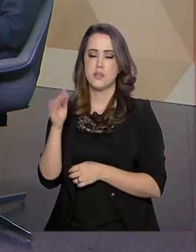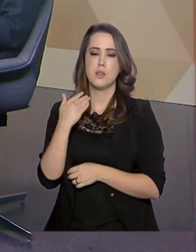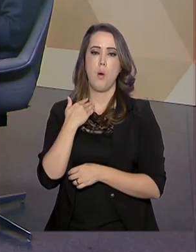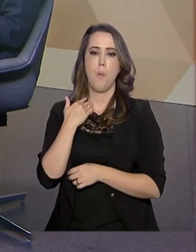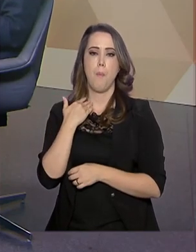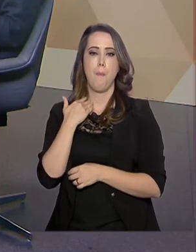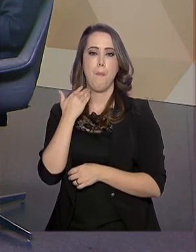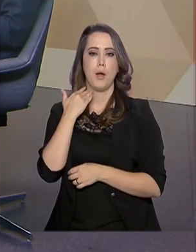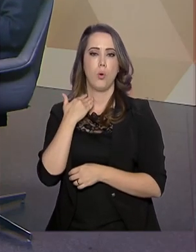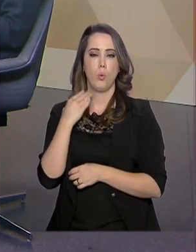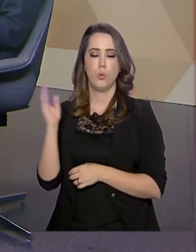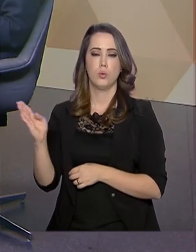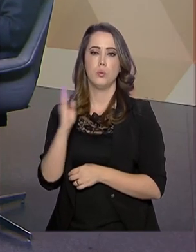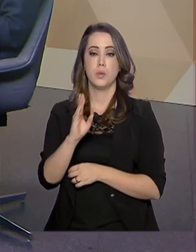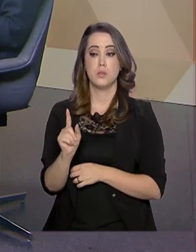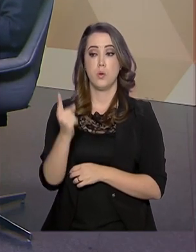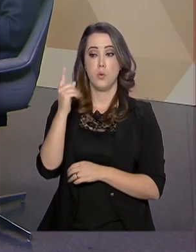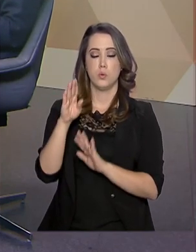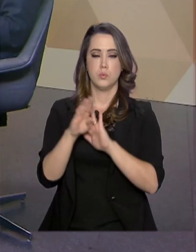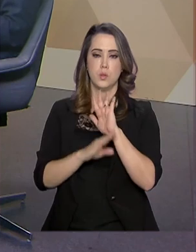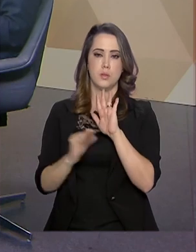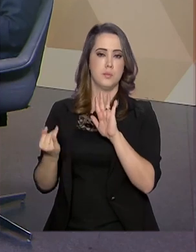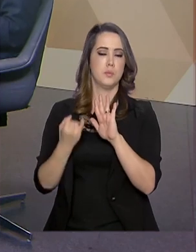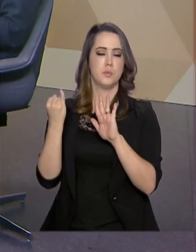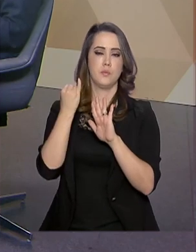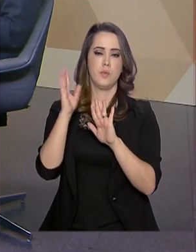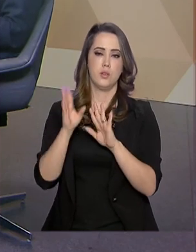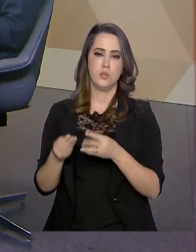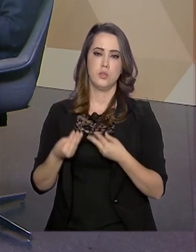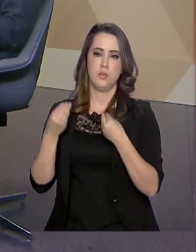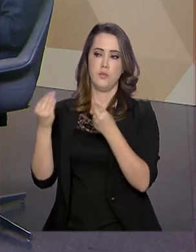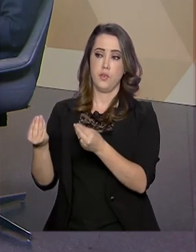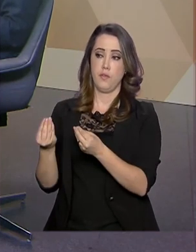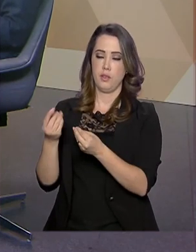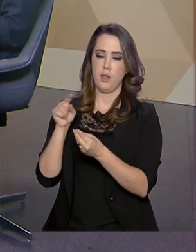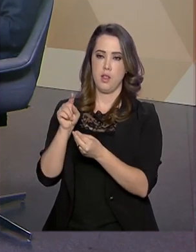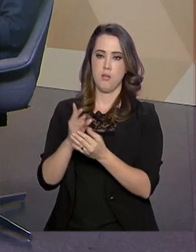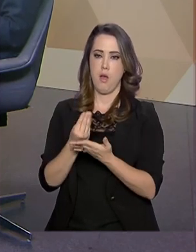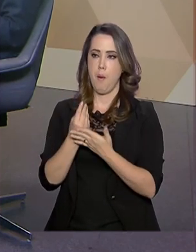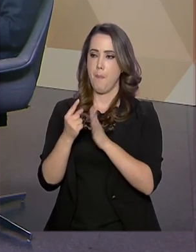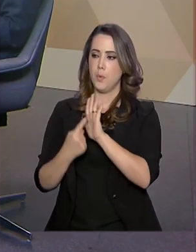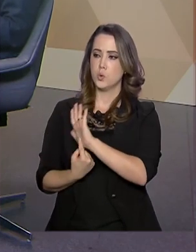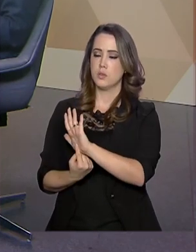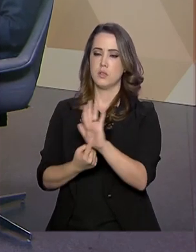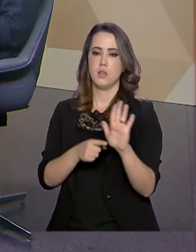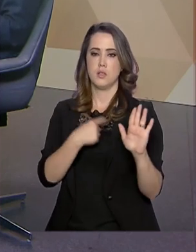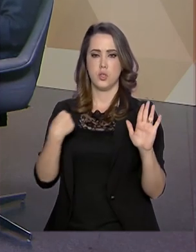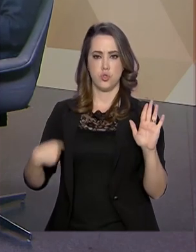um dos programas importantes. já foi levado à China pela